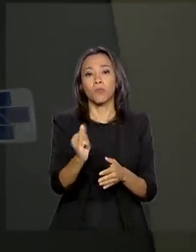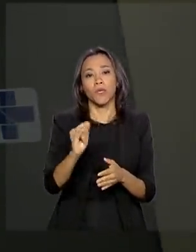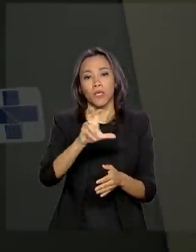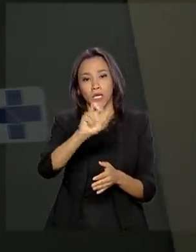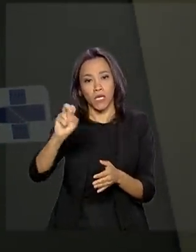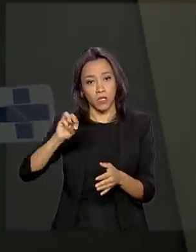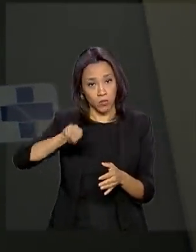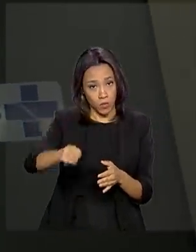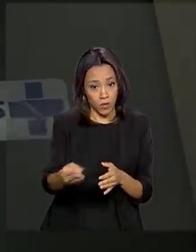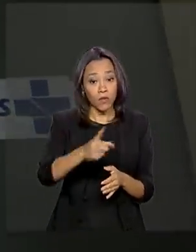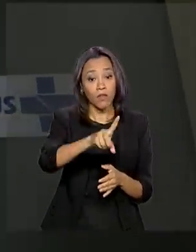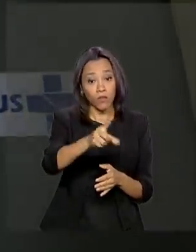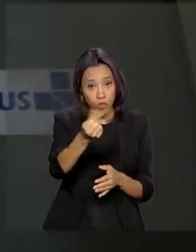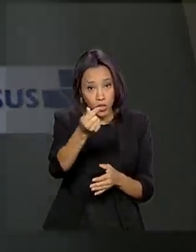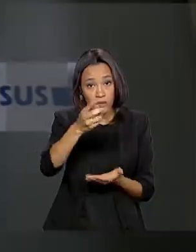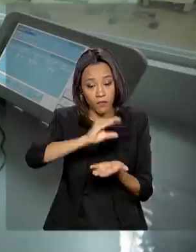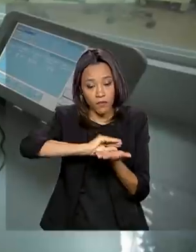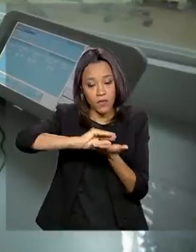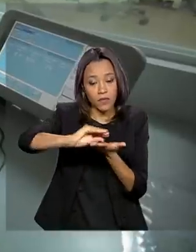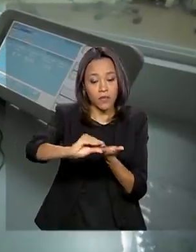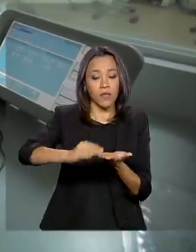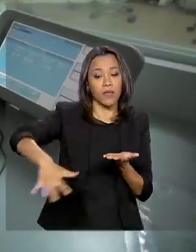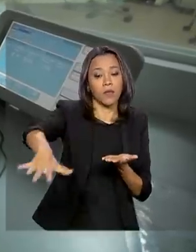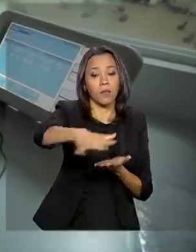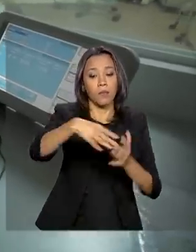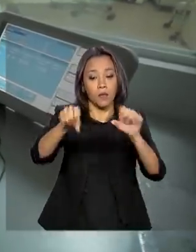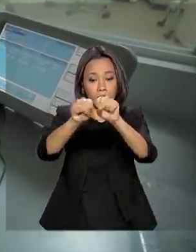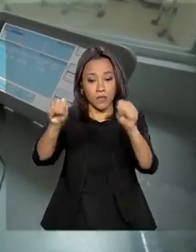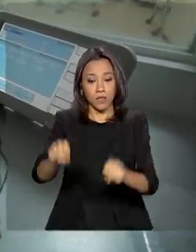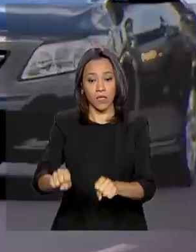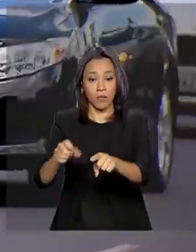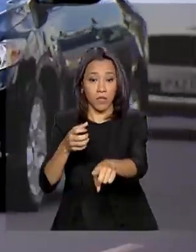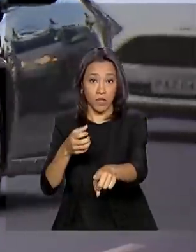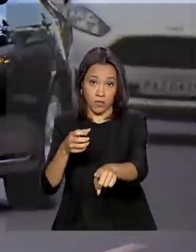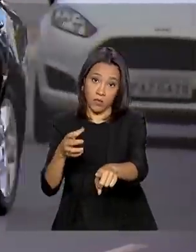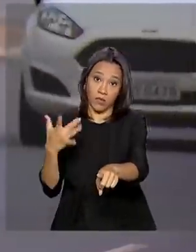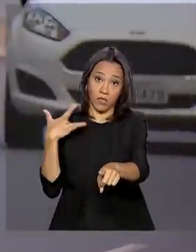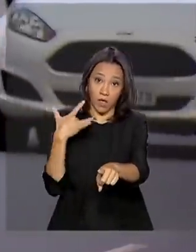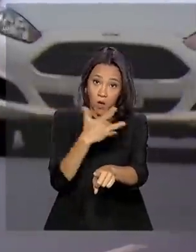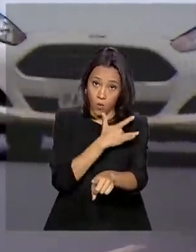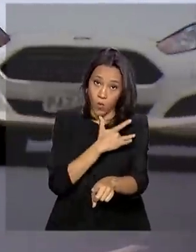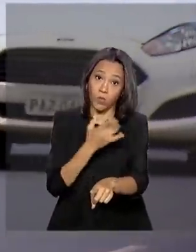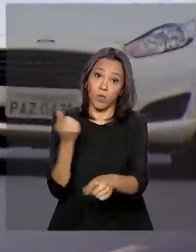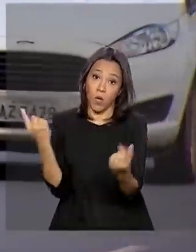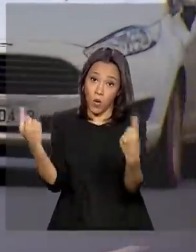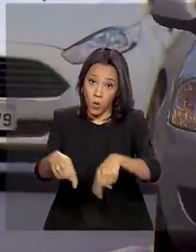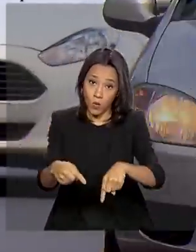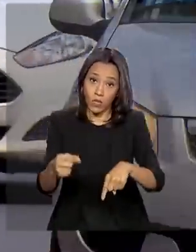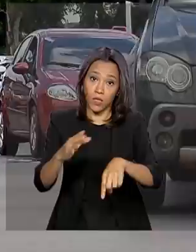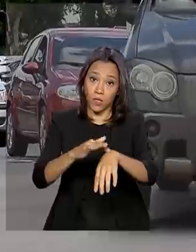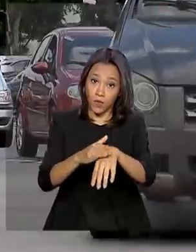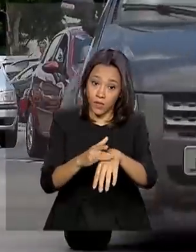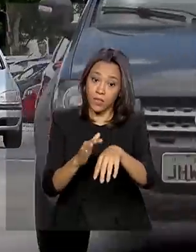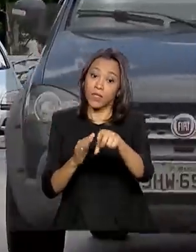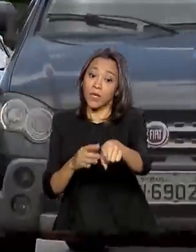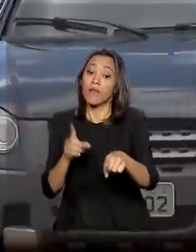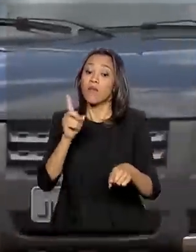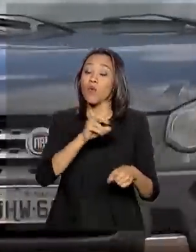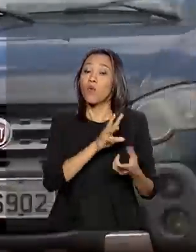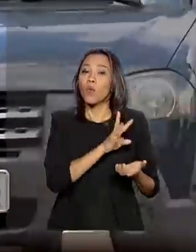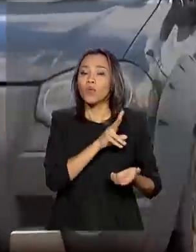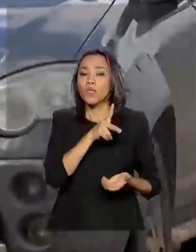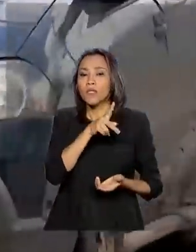destinados para o Sistema Único de Saúde para combater a pandemia. Os recursos virão do fundo do DPVAT, o seguro